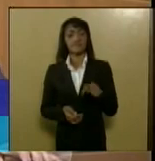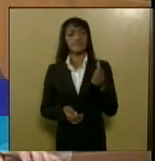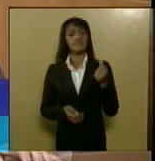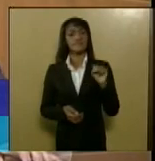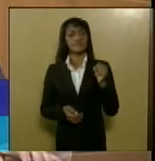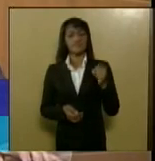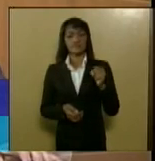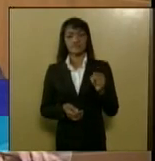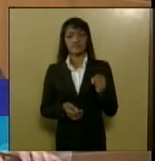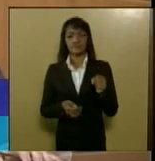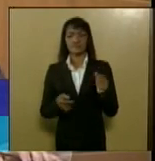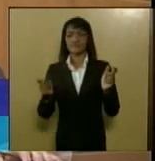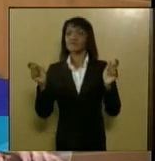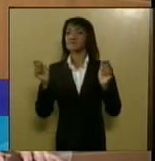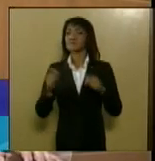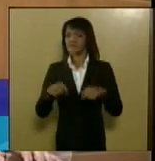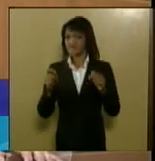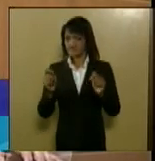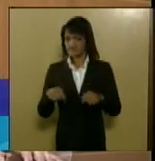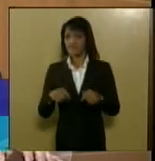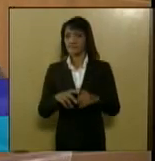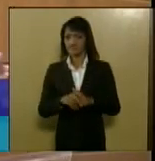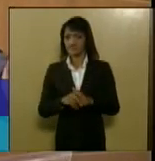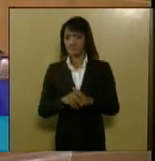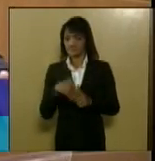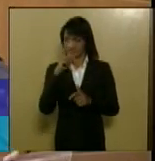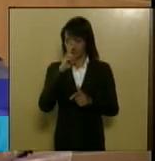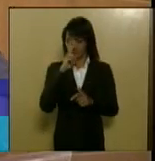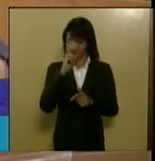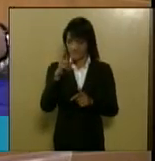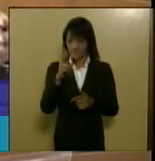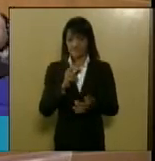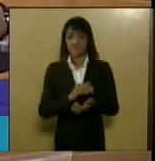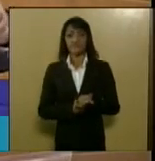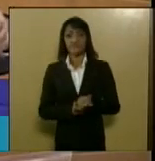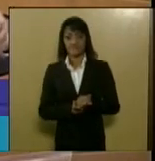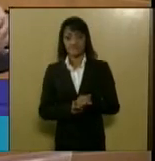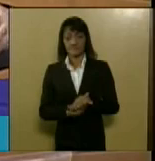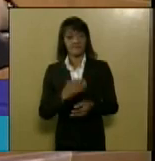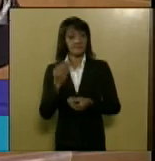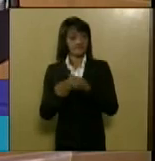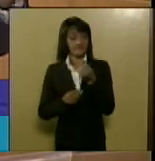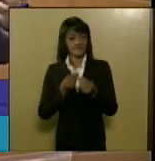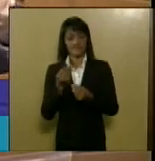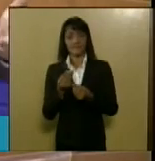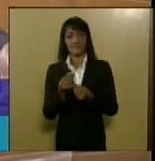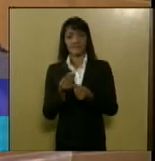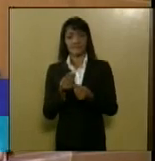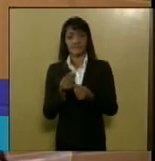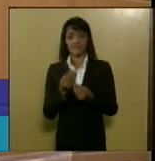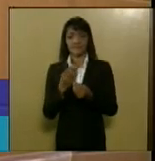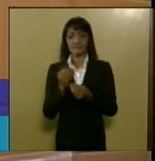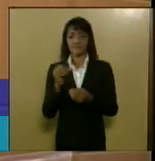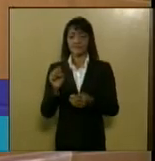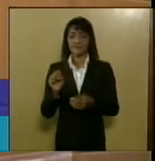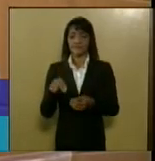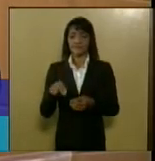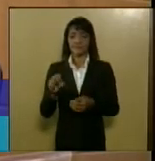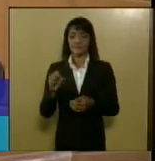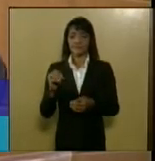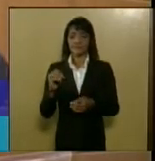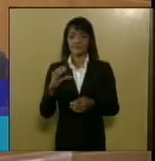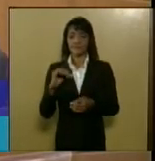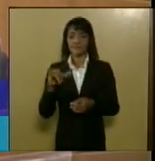que temos uma capacidade de geração muito grande, inclusive através de consórcios, que poderão